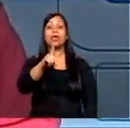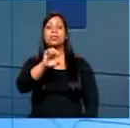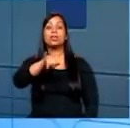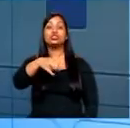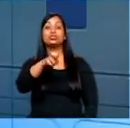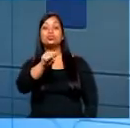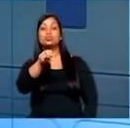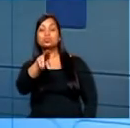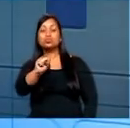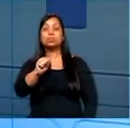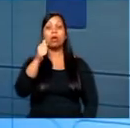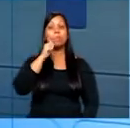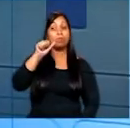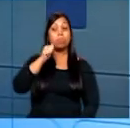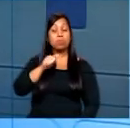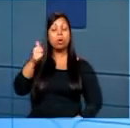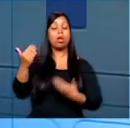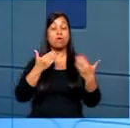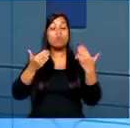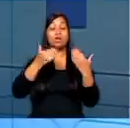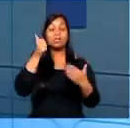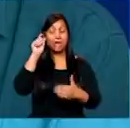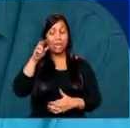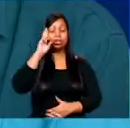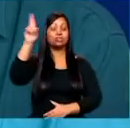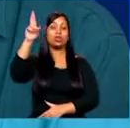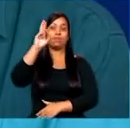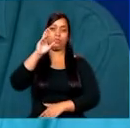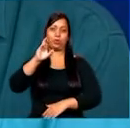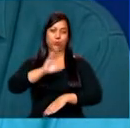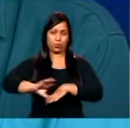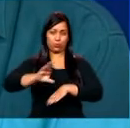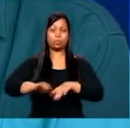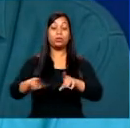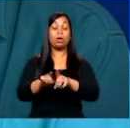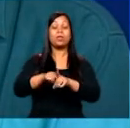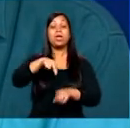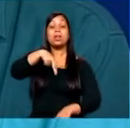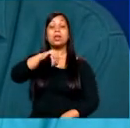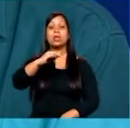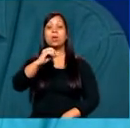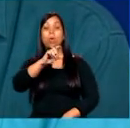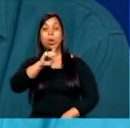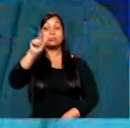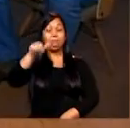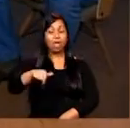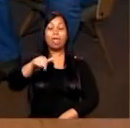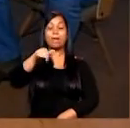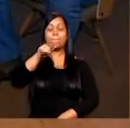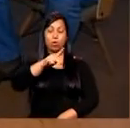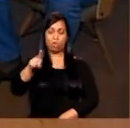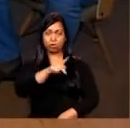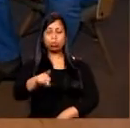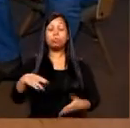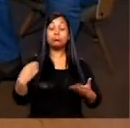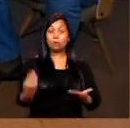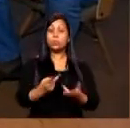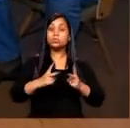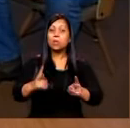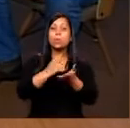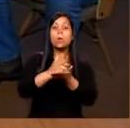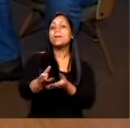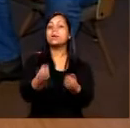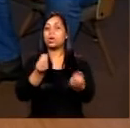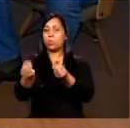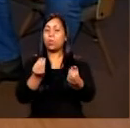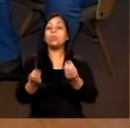Jéssica de Oliveira, que é a coordenadora do cursinho, e o Nicolas Pellicione de Oliveira, que é professor. Então, como a gente sempre começa,